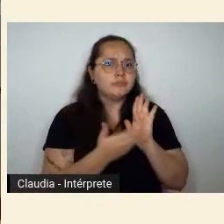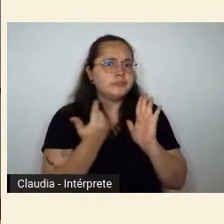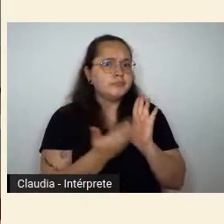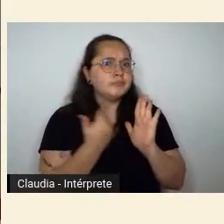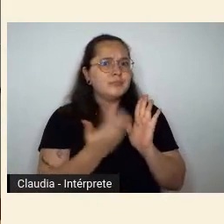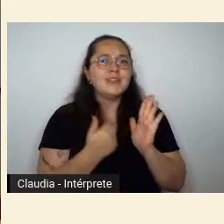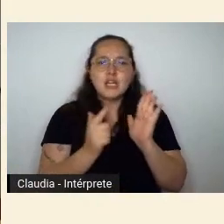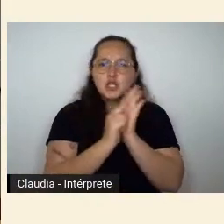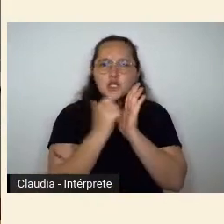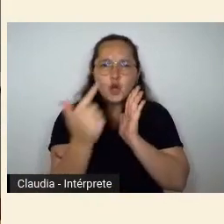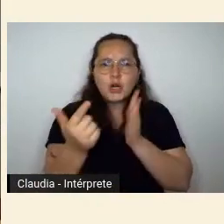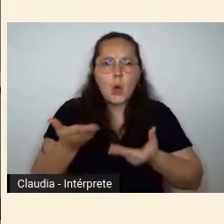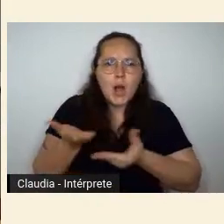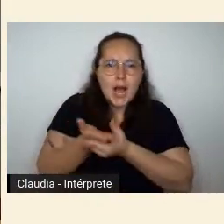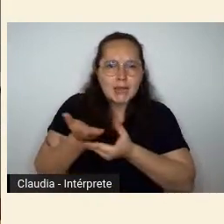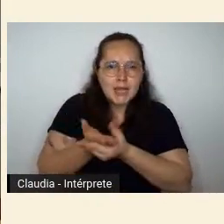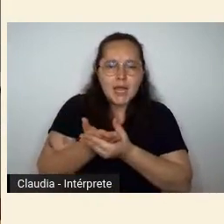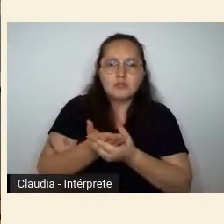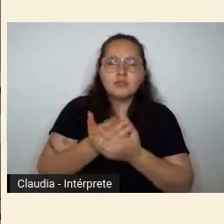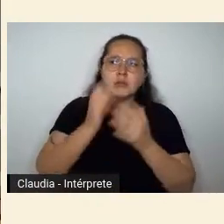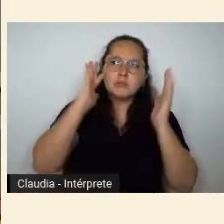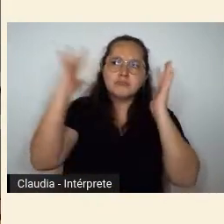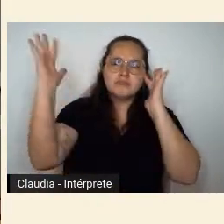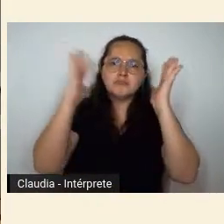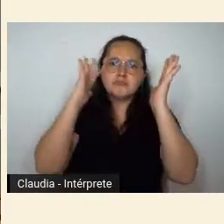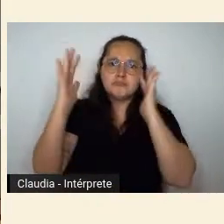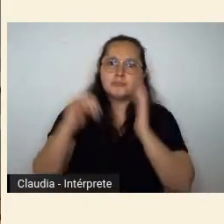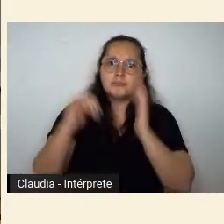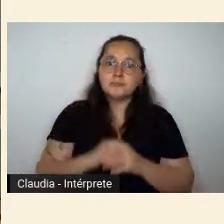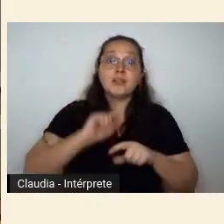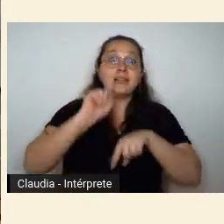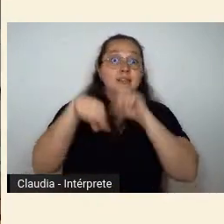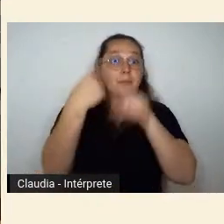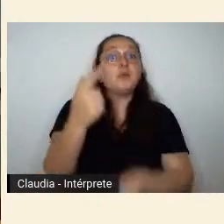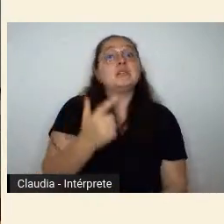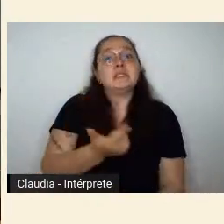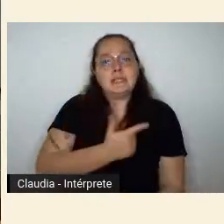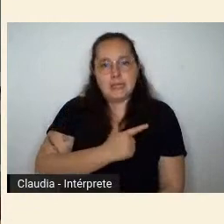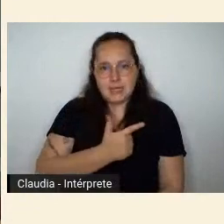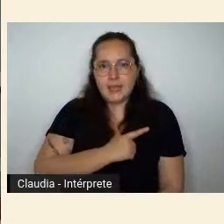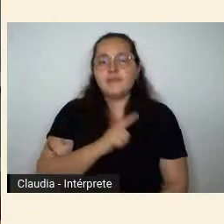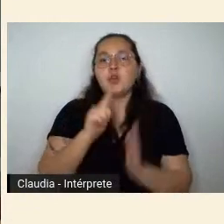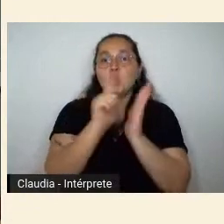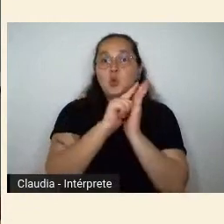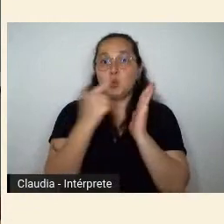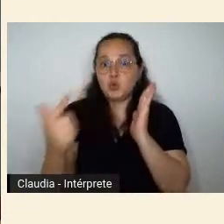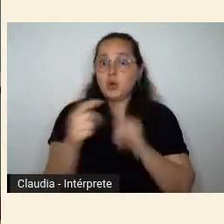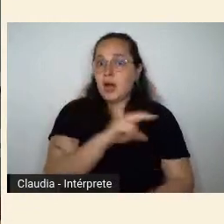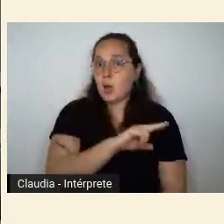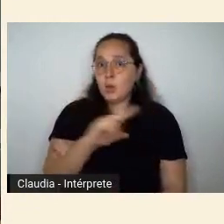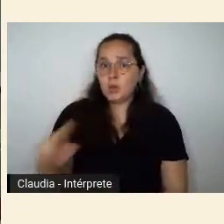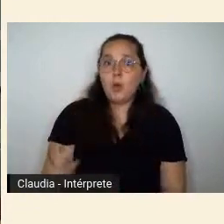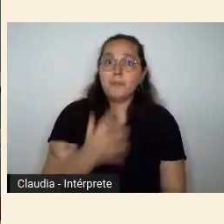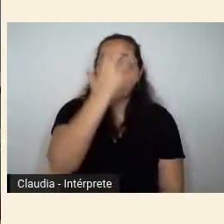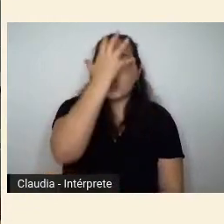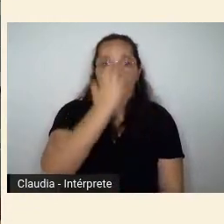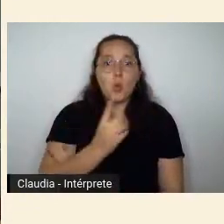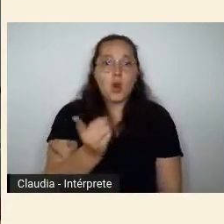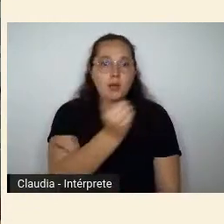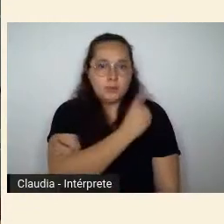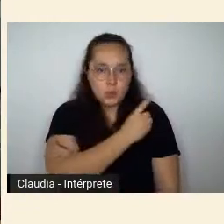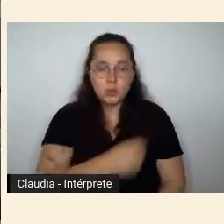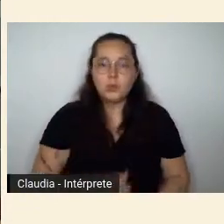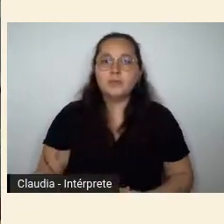a ponto de produzirem uma enquete no jornal literário Dom Casmurro com a seguinte singela pergunta o modernismo morreu?